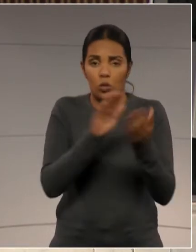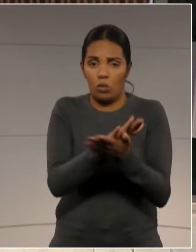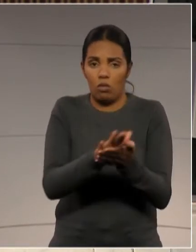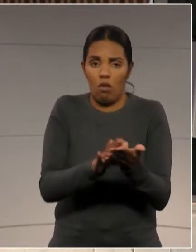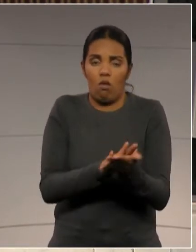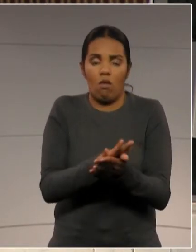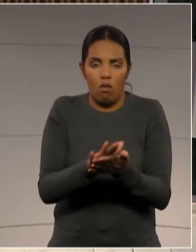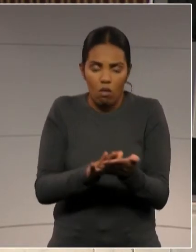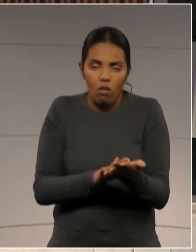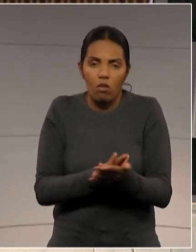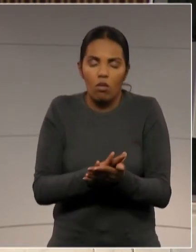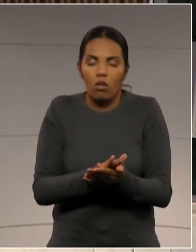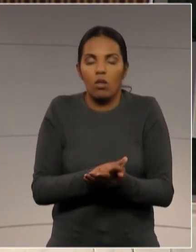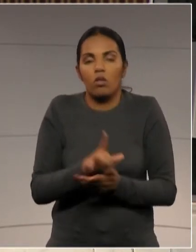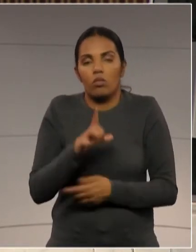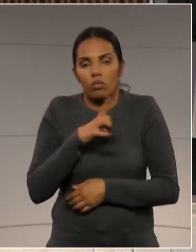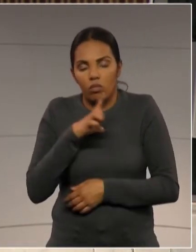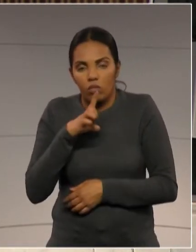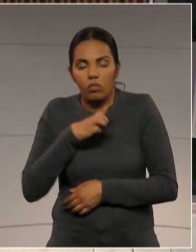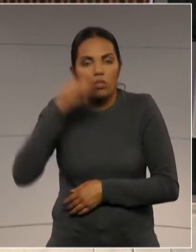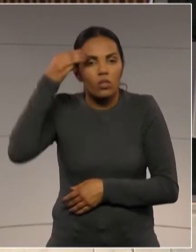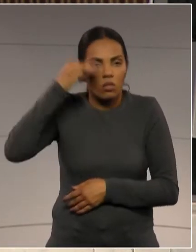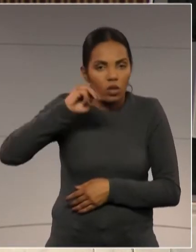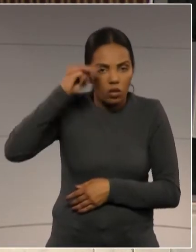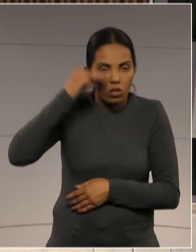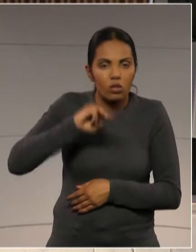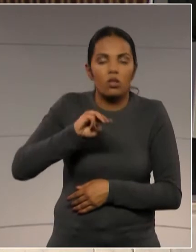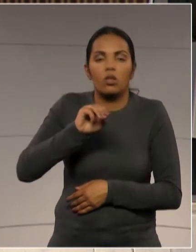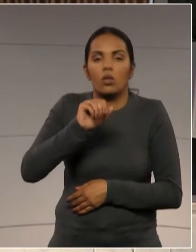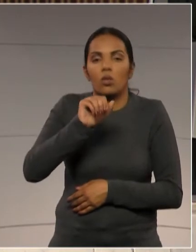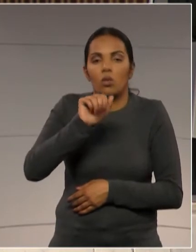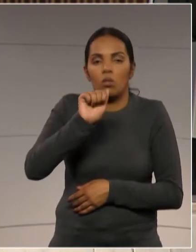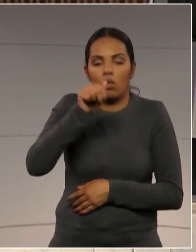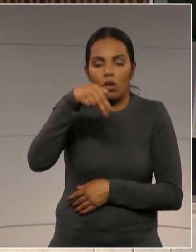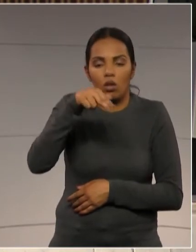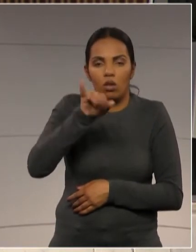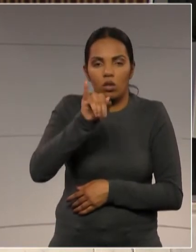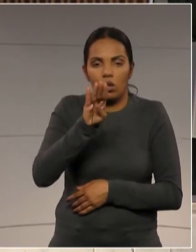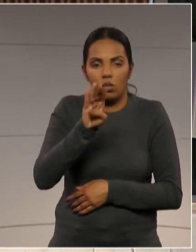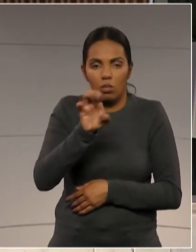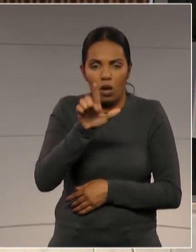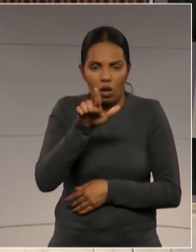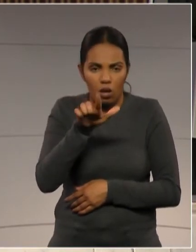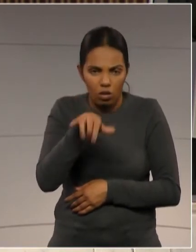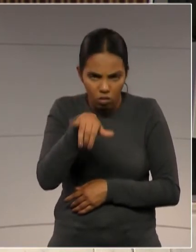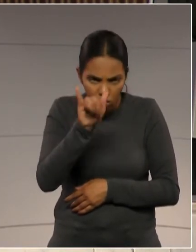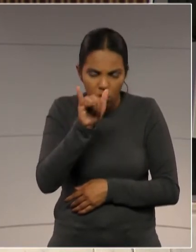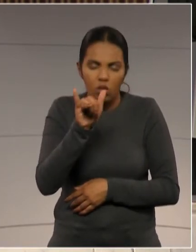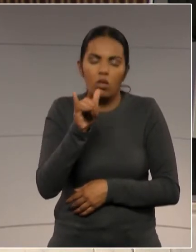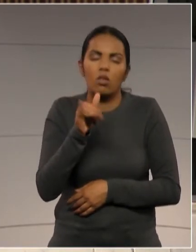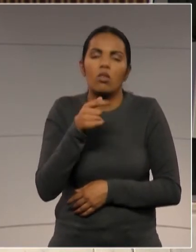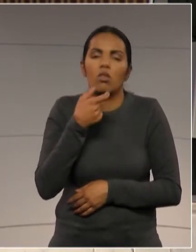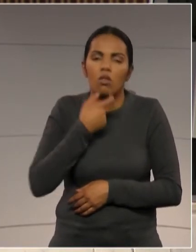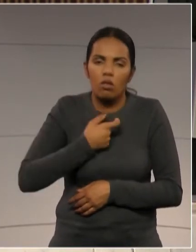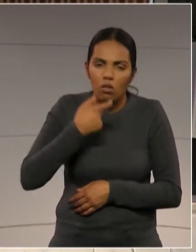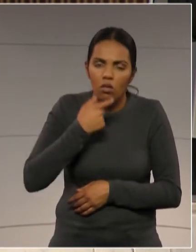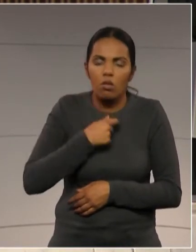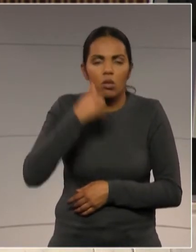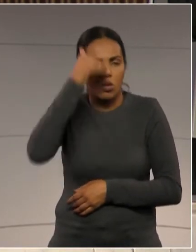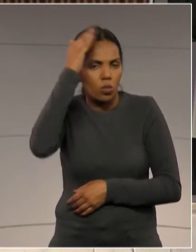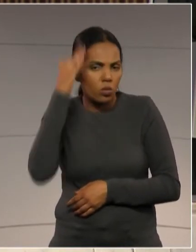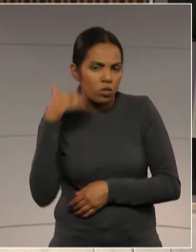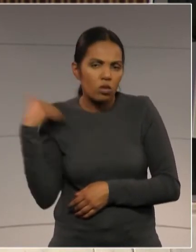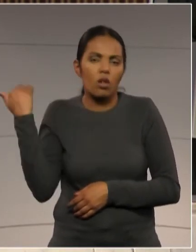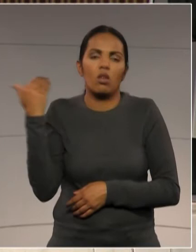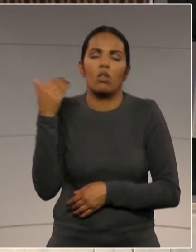que, professor Tercílio, deputado Danimbelli, outros deputados se envolveram, professor Lemos, Requião, Luciana,